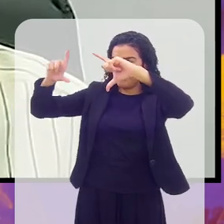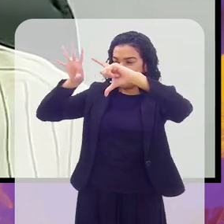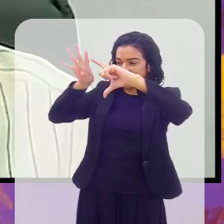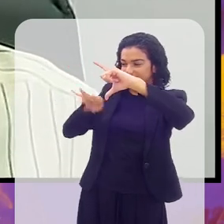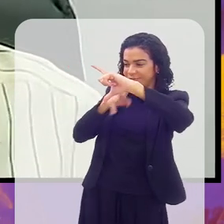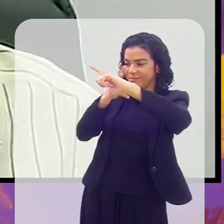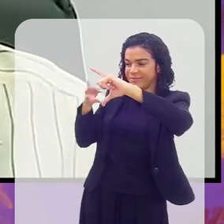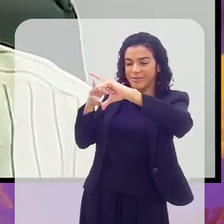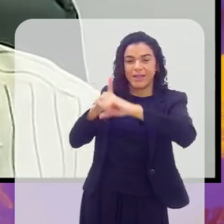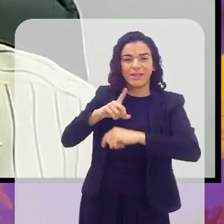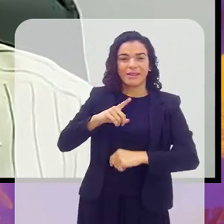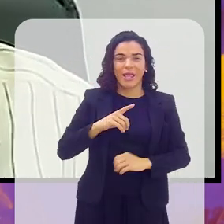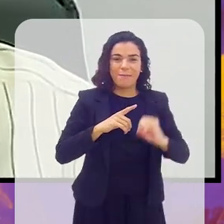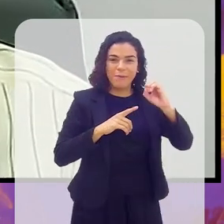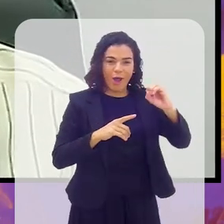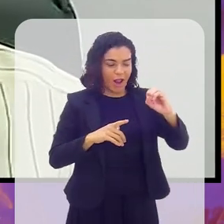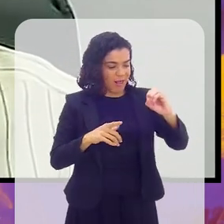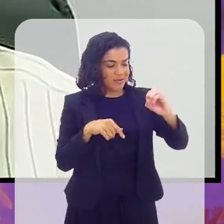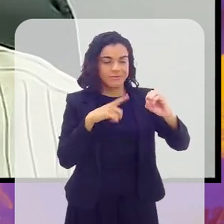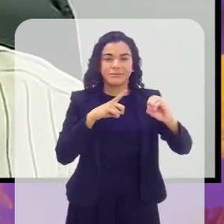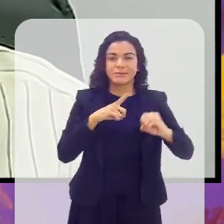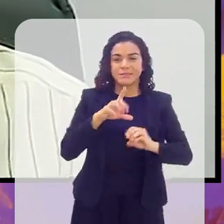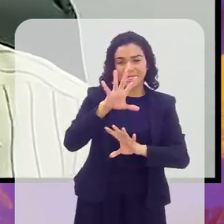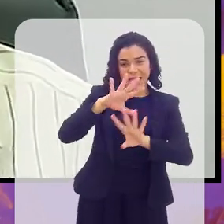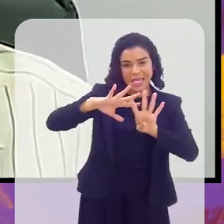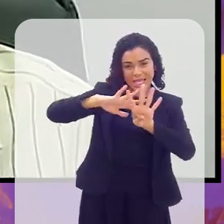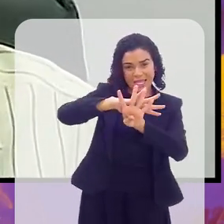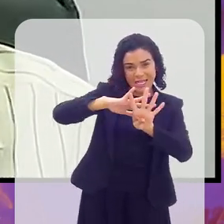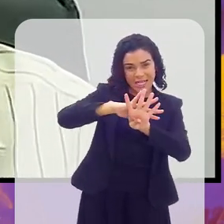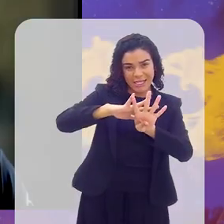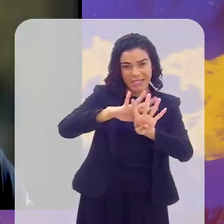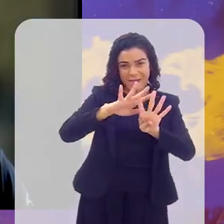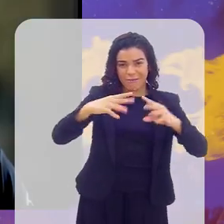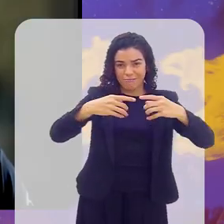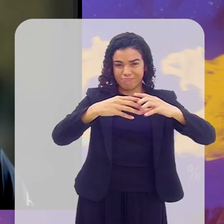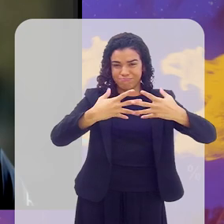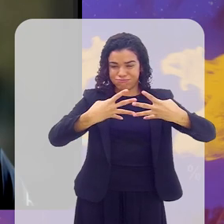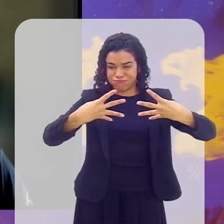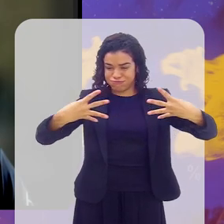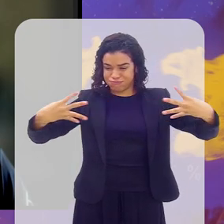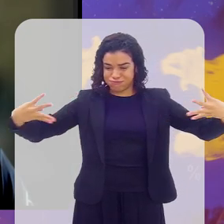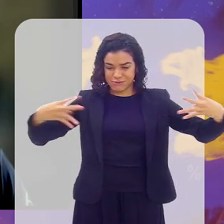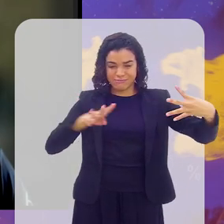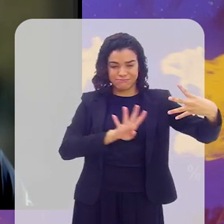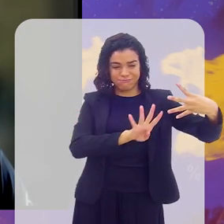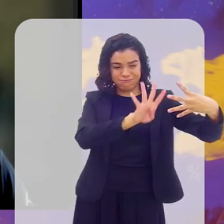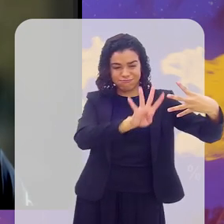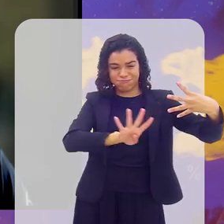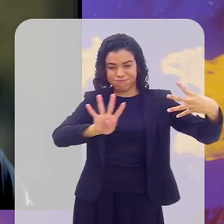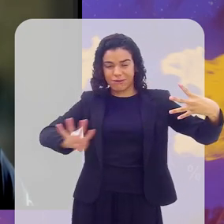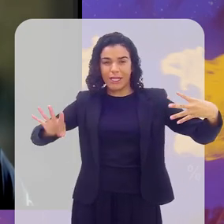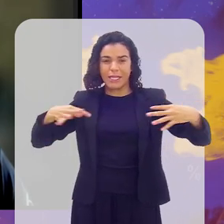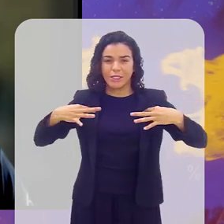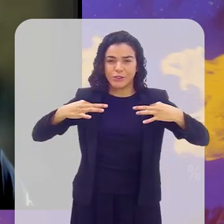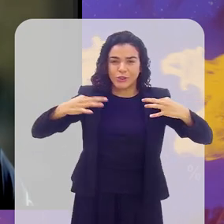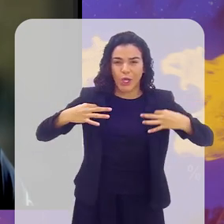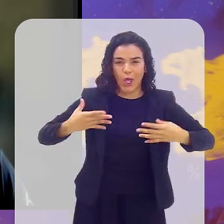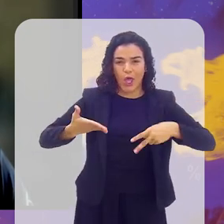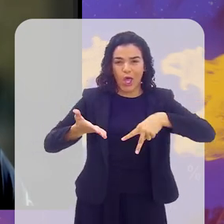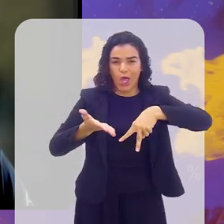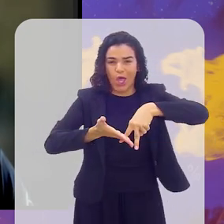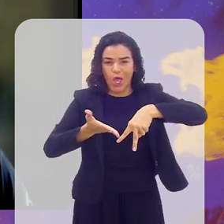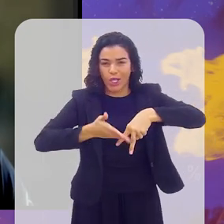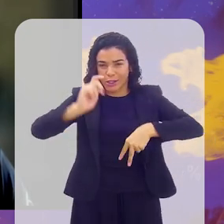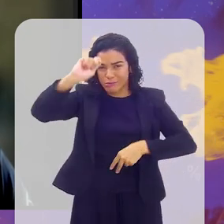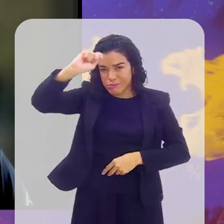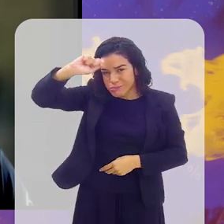você tem bolas, você tem redes, todas as indumentárias, o short, a camiseta, o